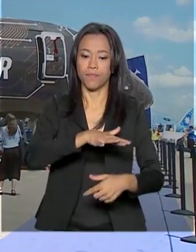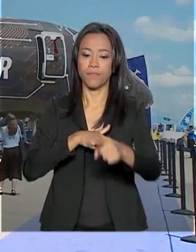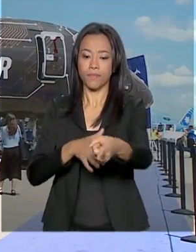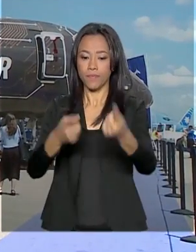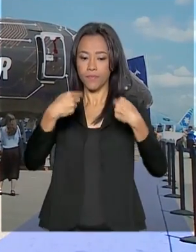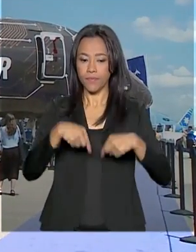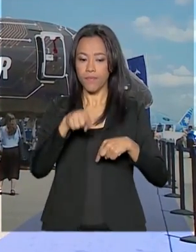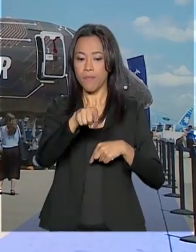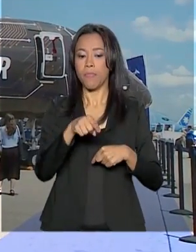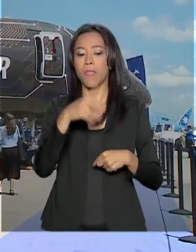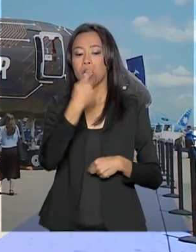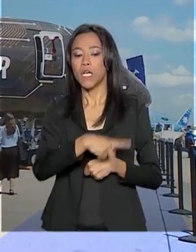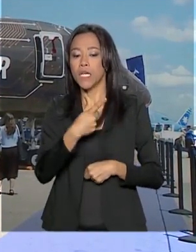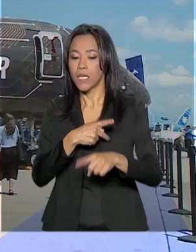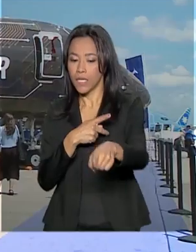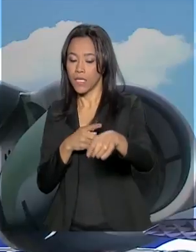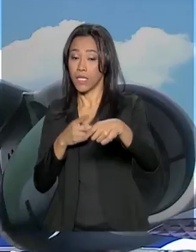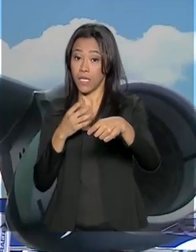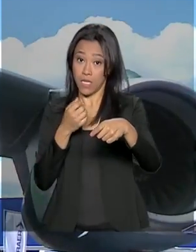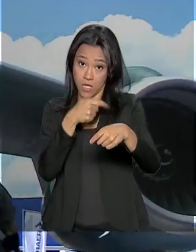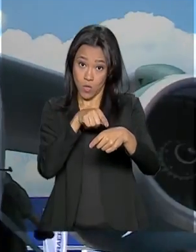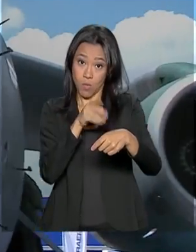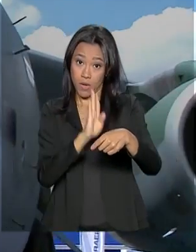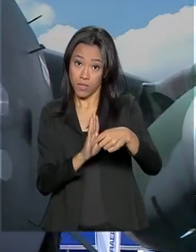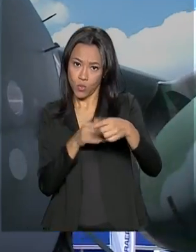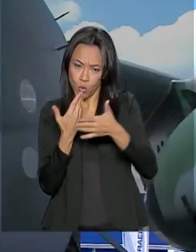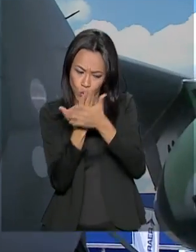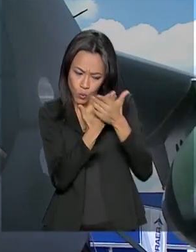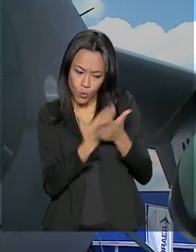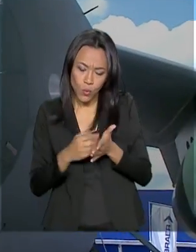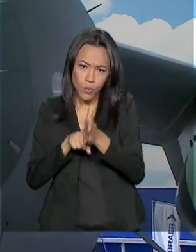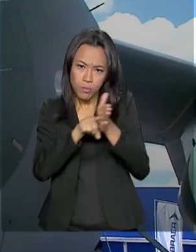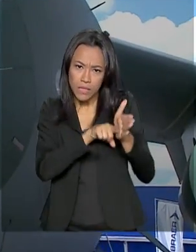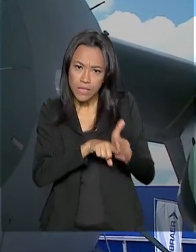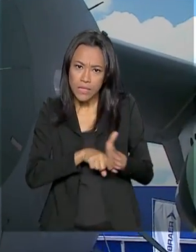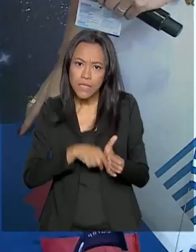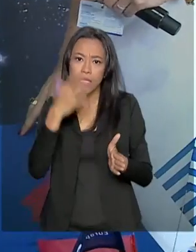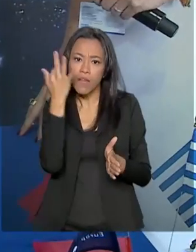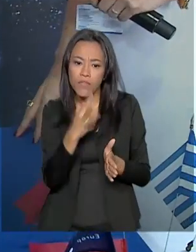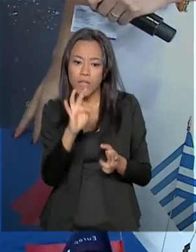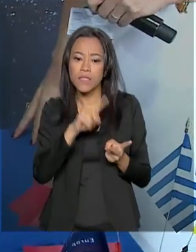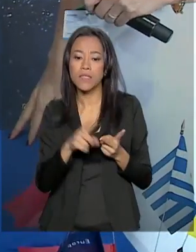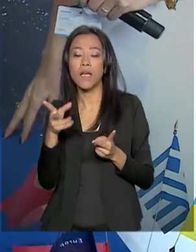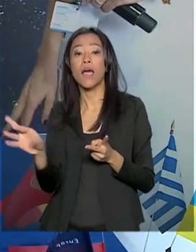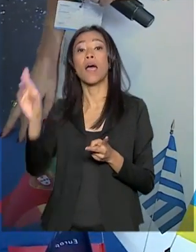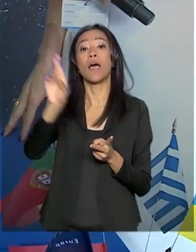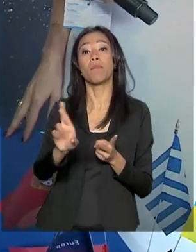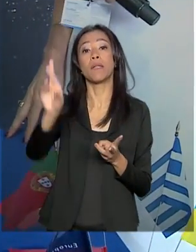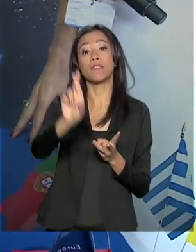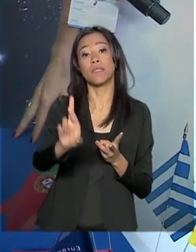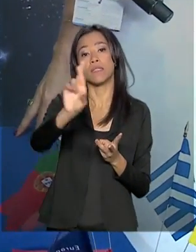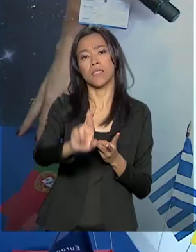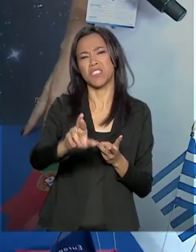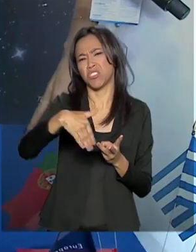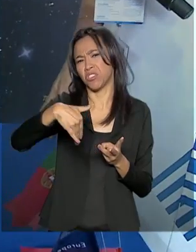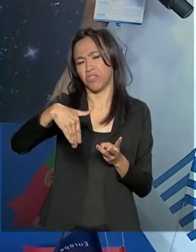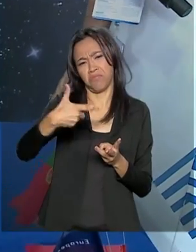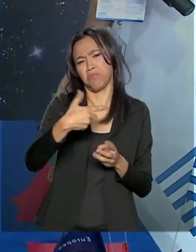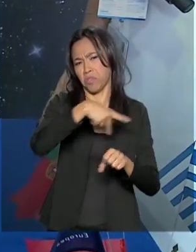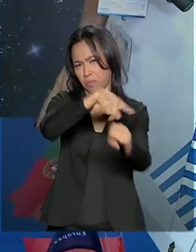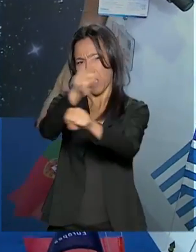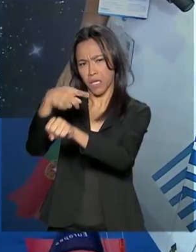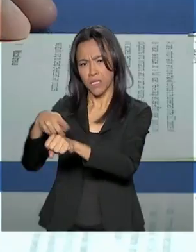Espacial Brasileira, o Centro Nacional de Estudos Espaciais da França e representantes de cerca de 20 outros países